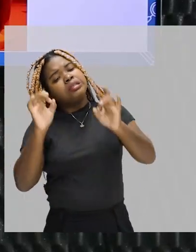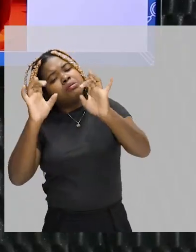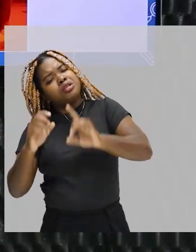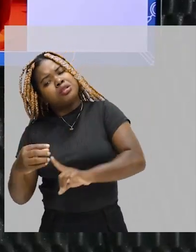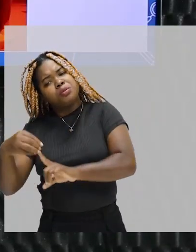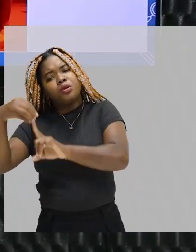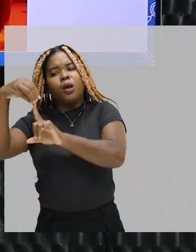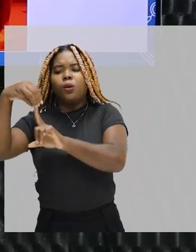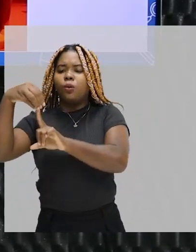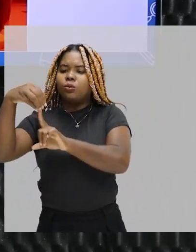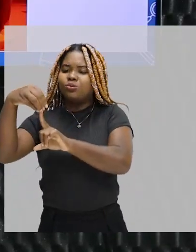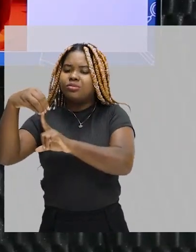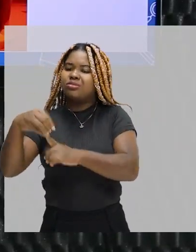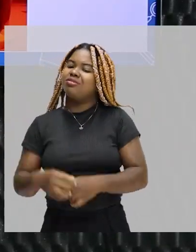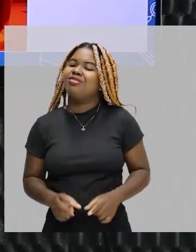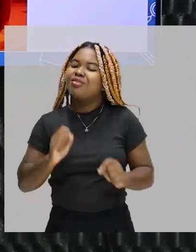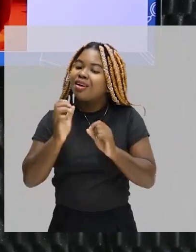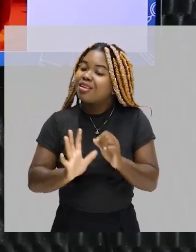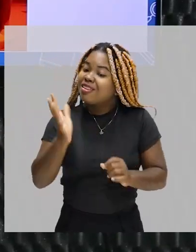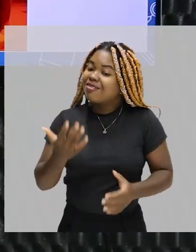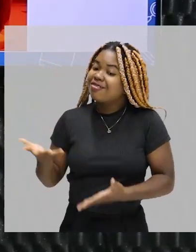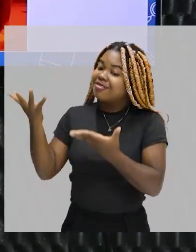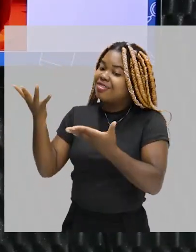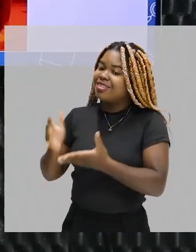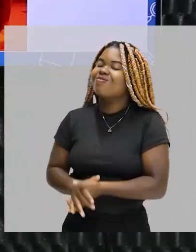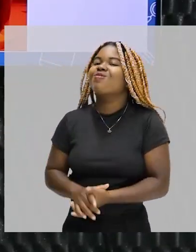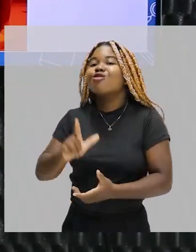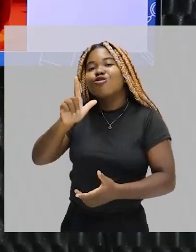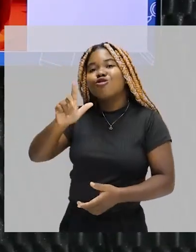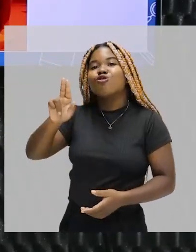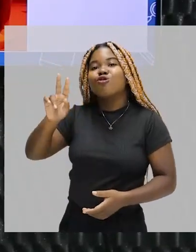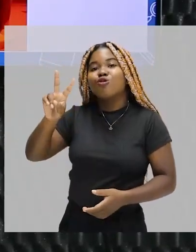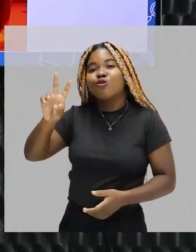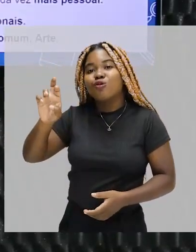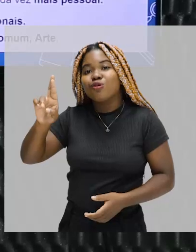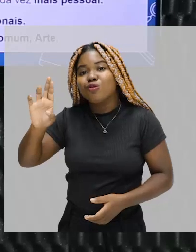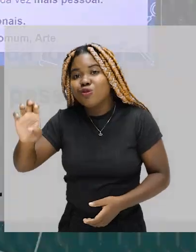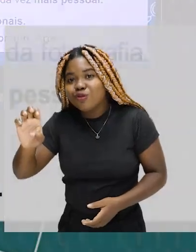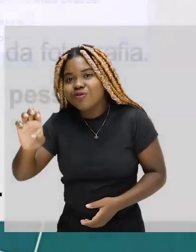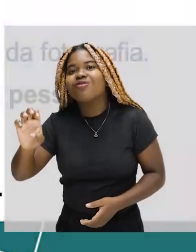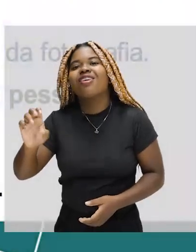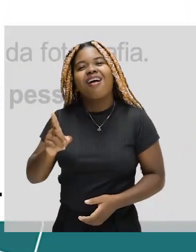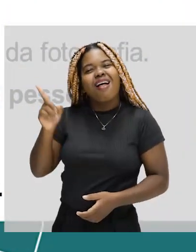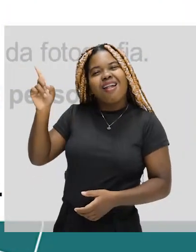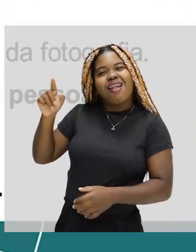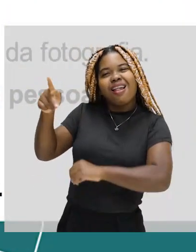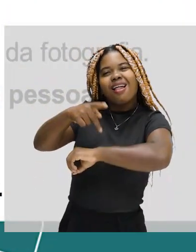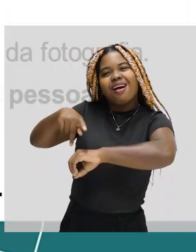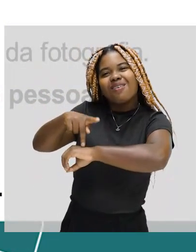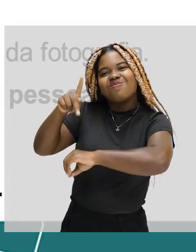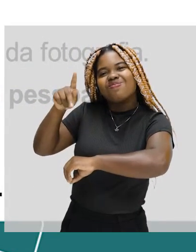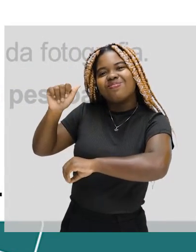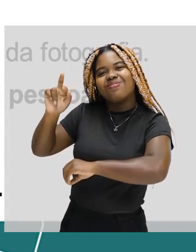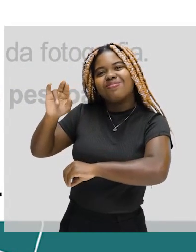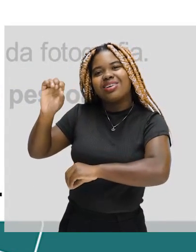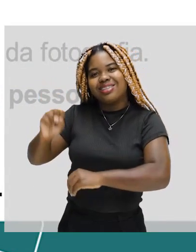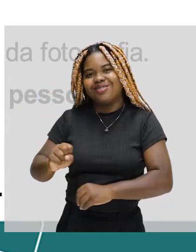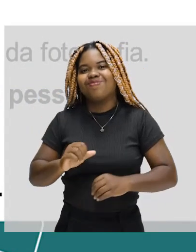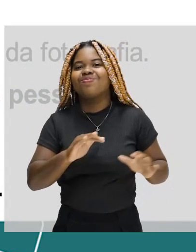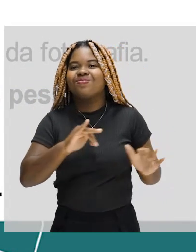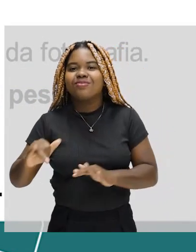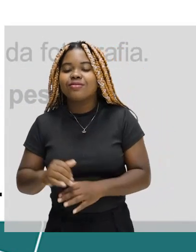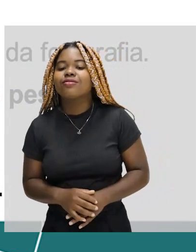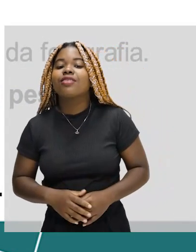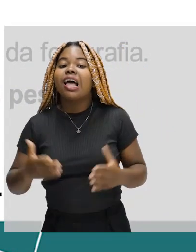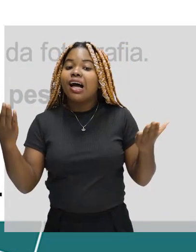único. O resultado, essas obras foram parar no Louvre, em Paris, no Museu do Louvre, em Paris. Saímos da cerâmica e